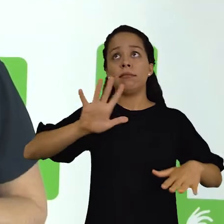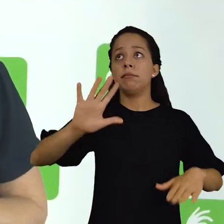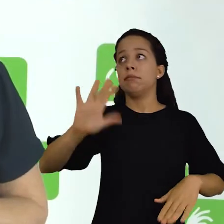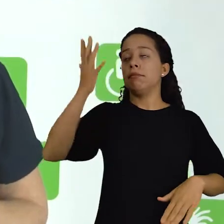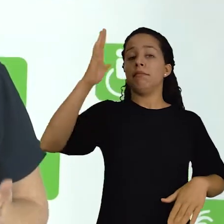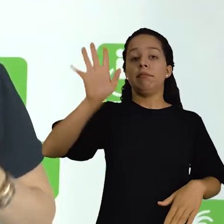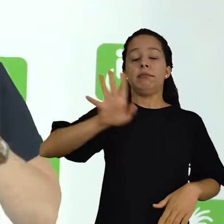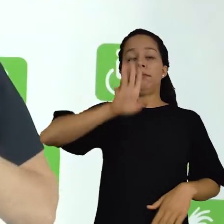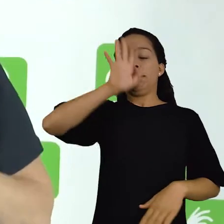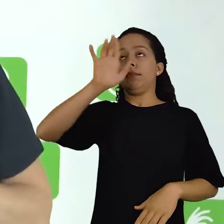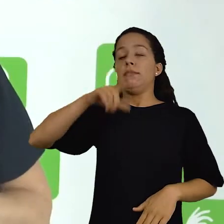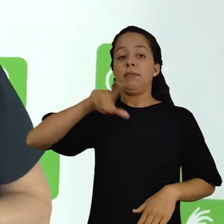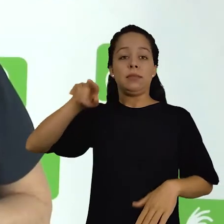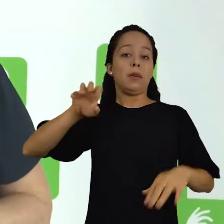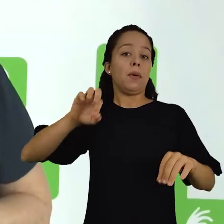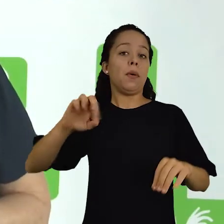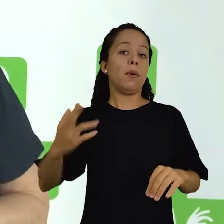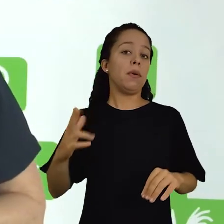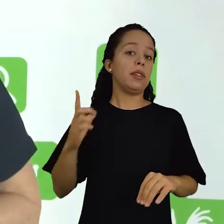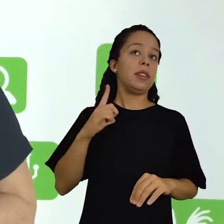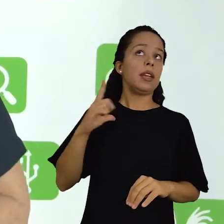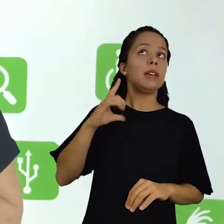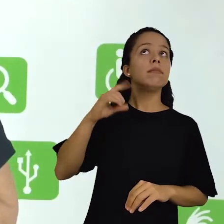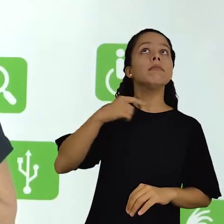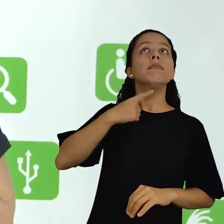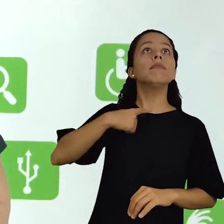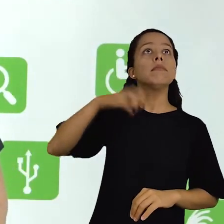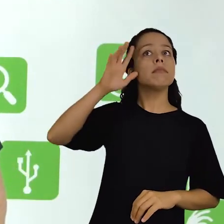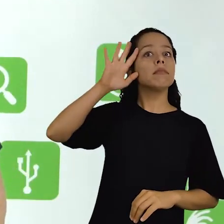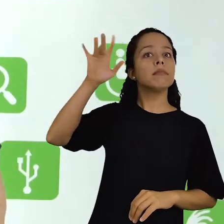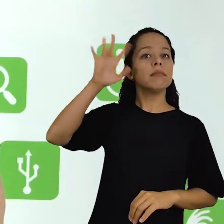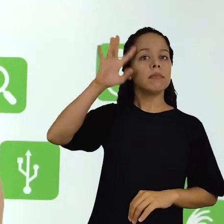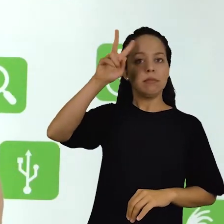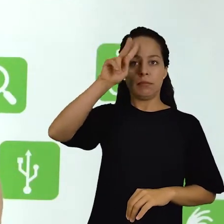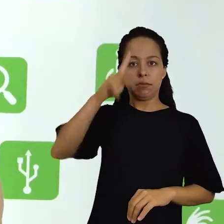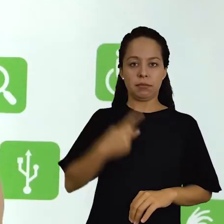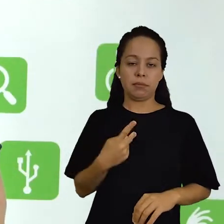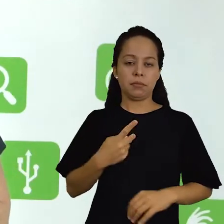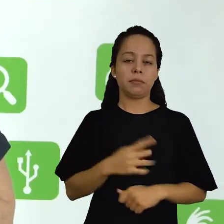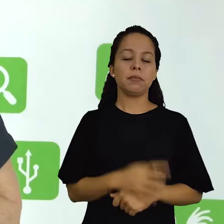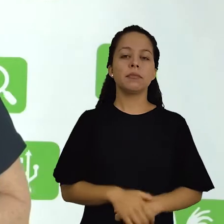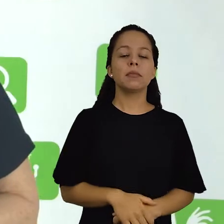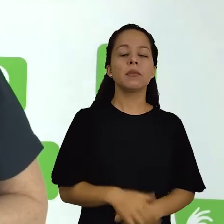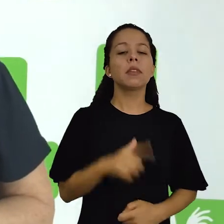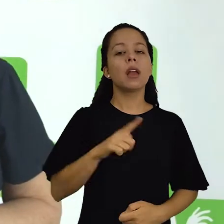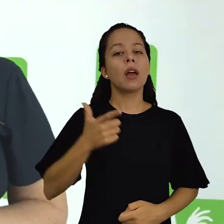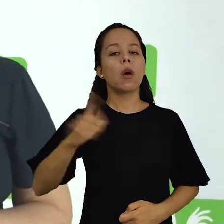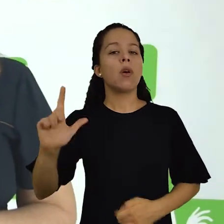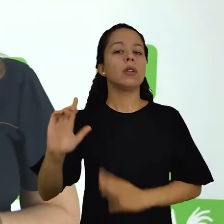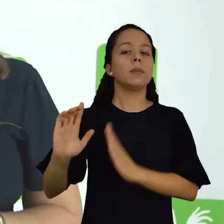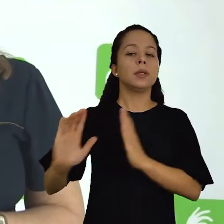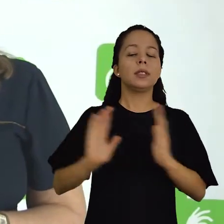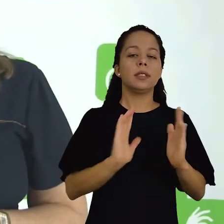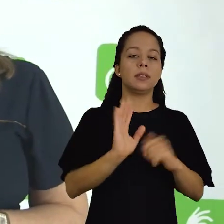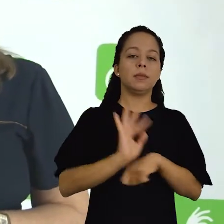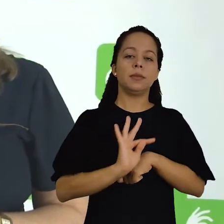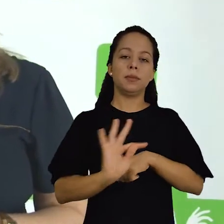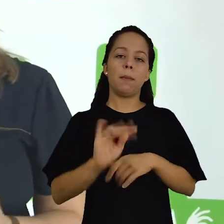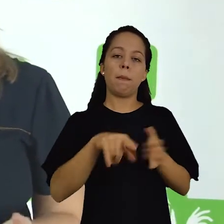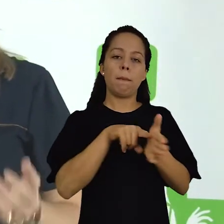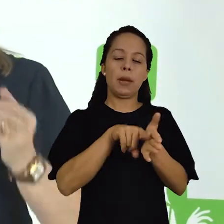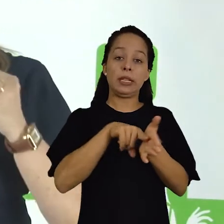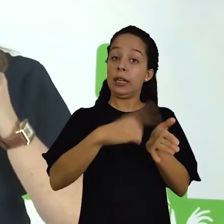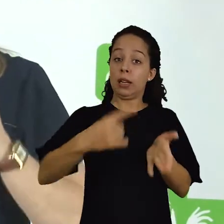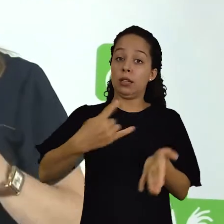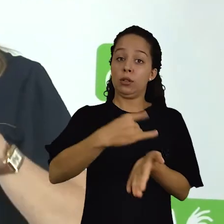ou de forma tendenciosa. Outro procedimento técnico adotado é em relação à